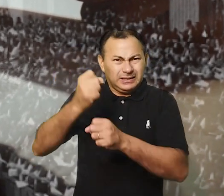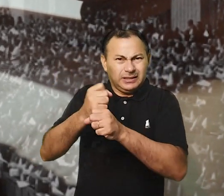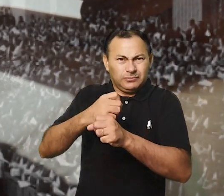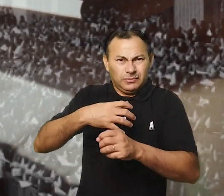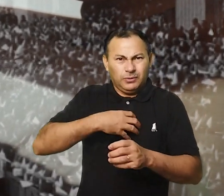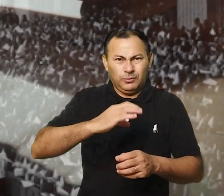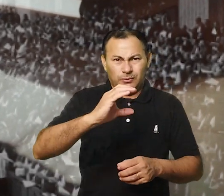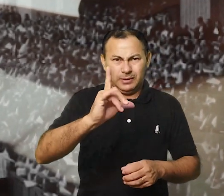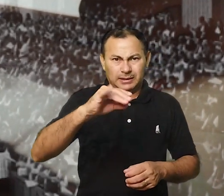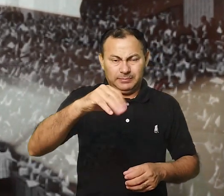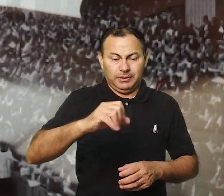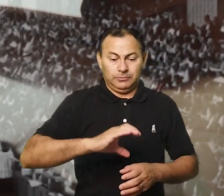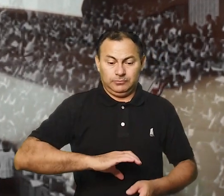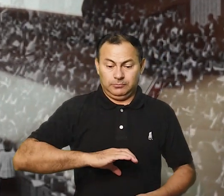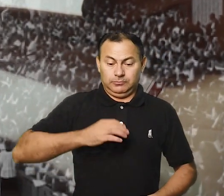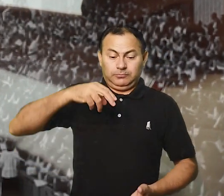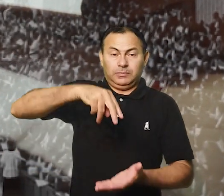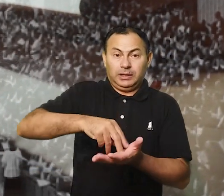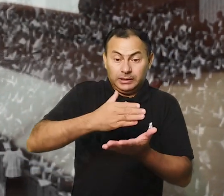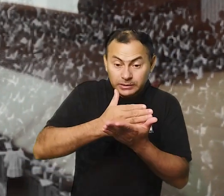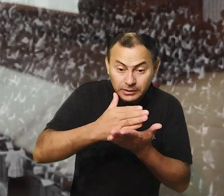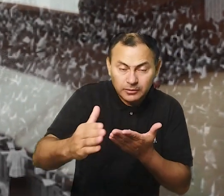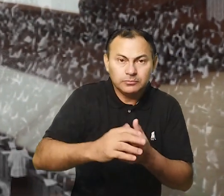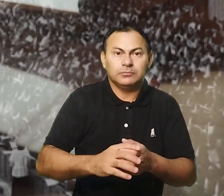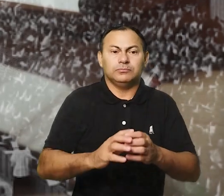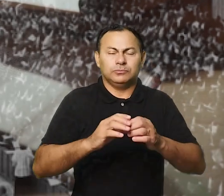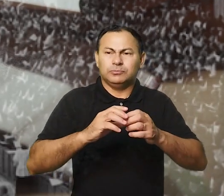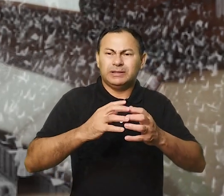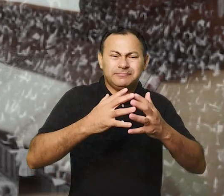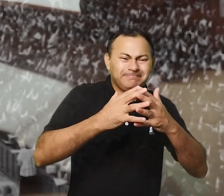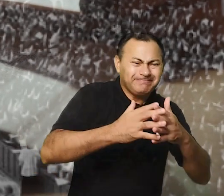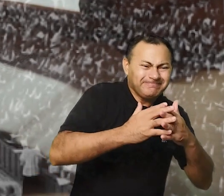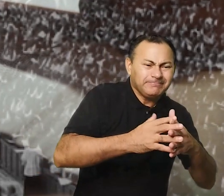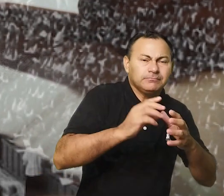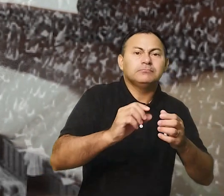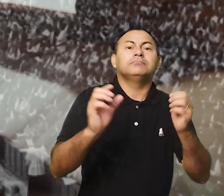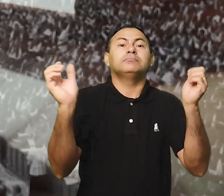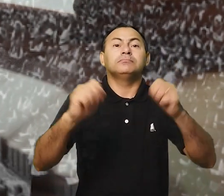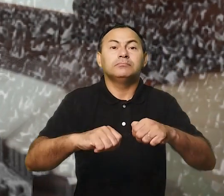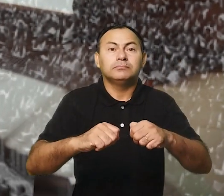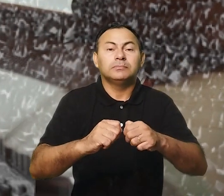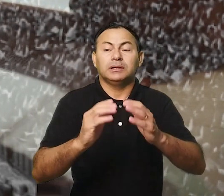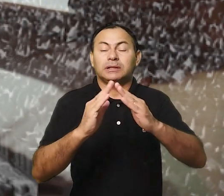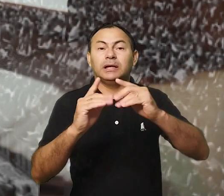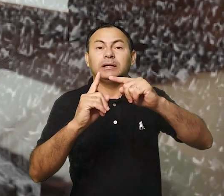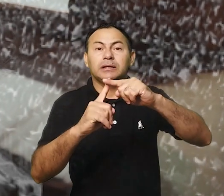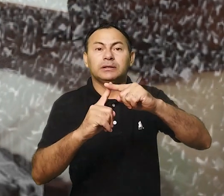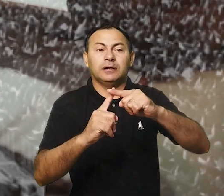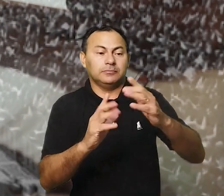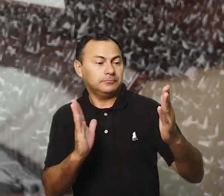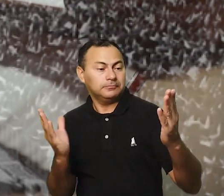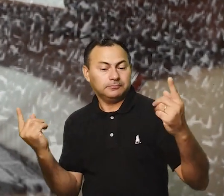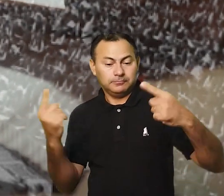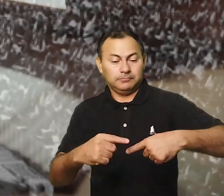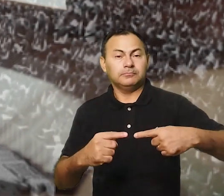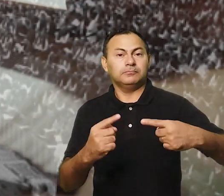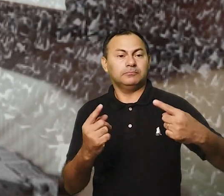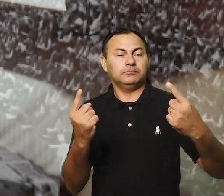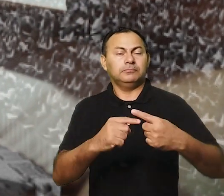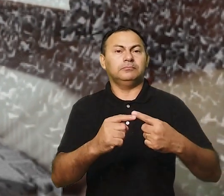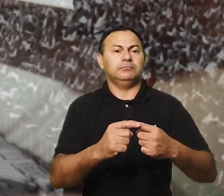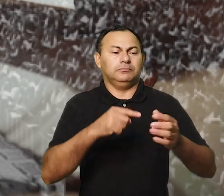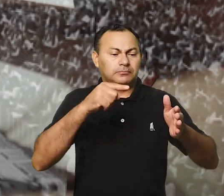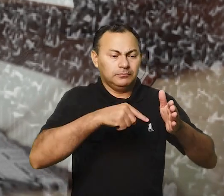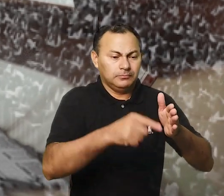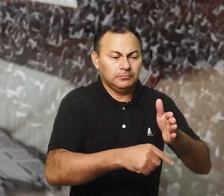Os entusiasmos iniciais bastante difusos sobre a possibilidade da Igreja de confrontar-se com as